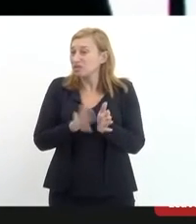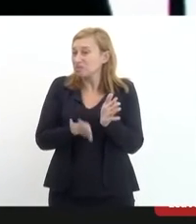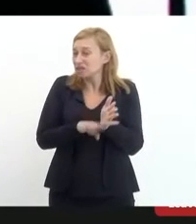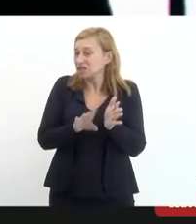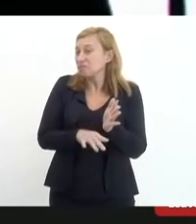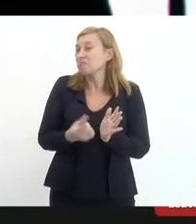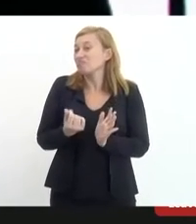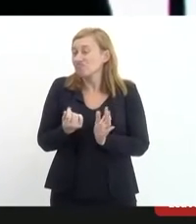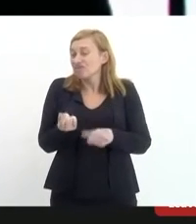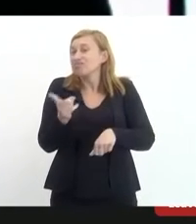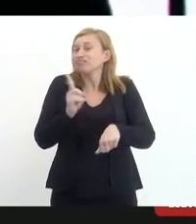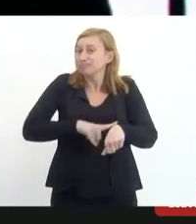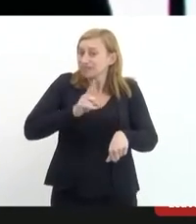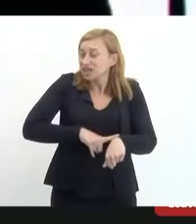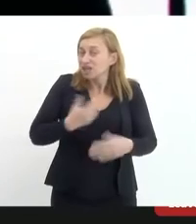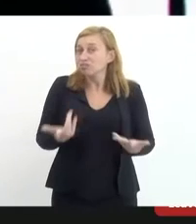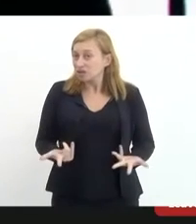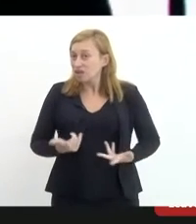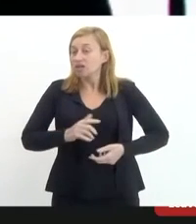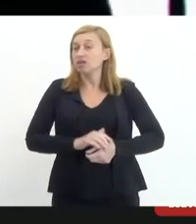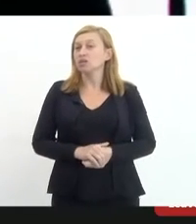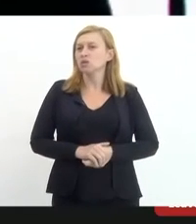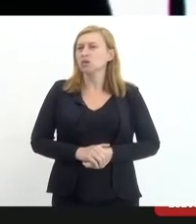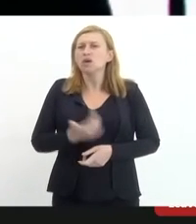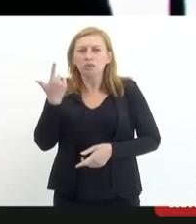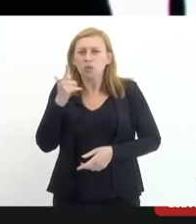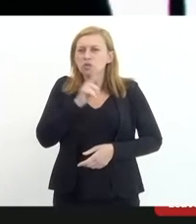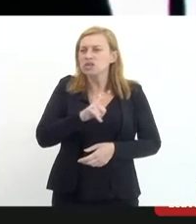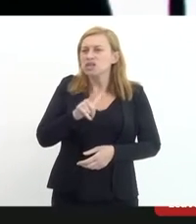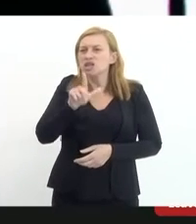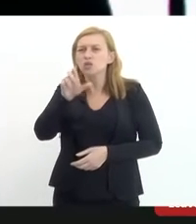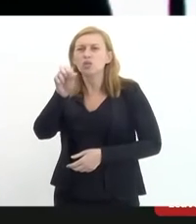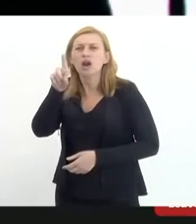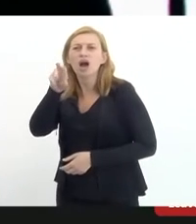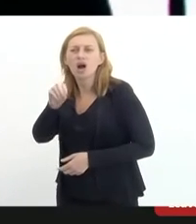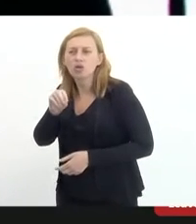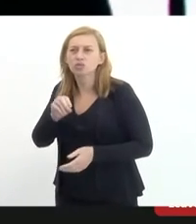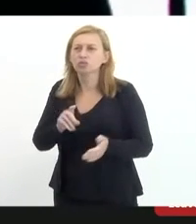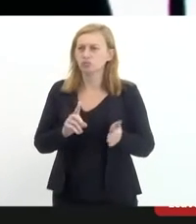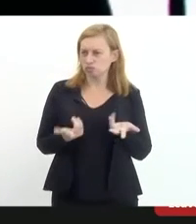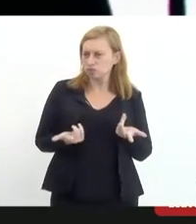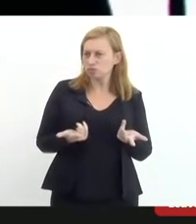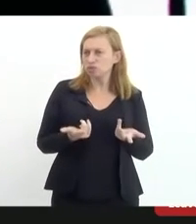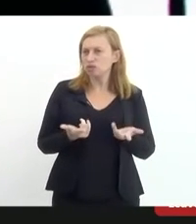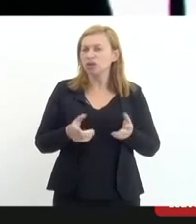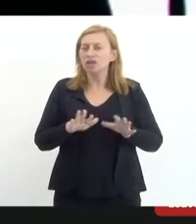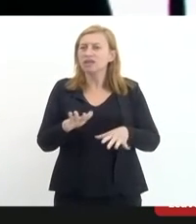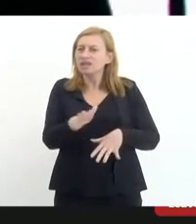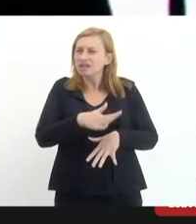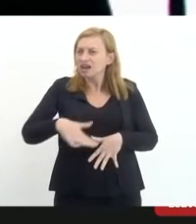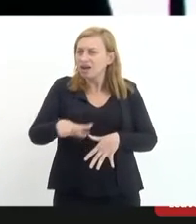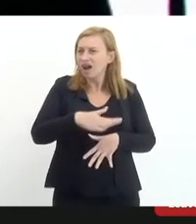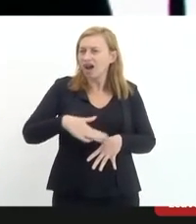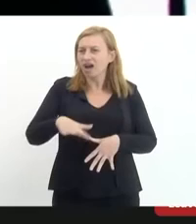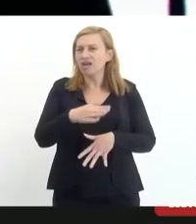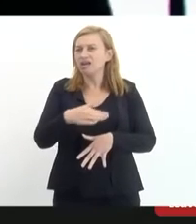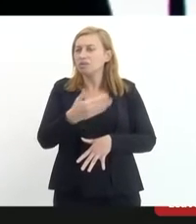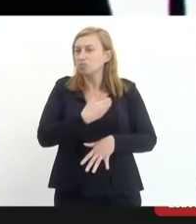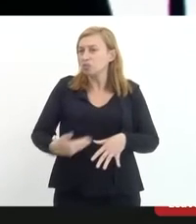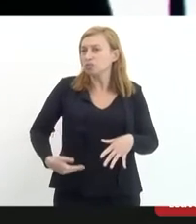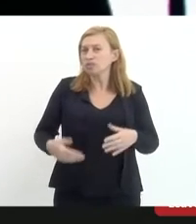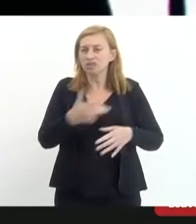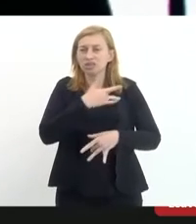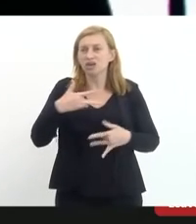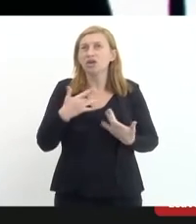existe aí uma morosidade muito grande para se conseguir um laudo pericial na rede pública de saúde. E existem pessoas